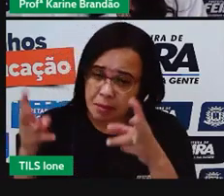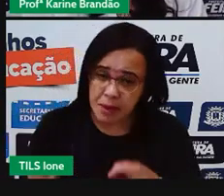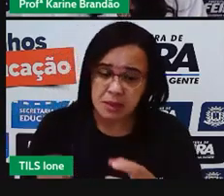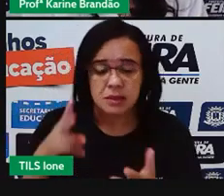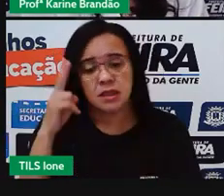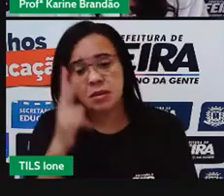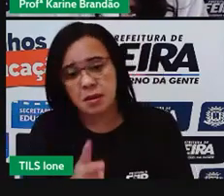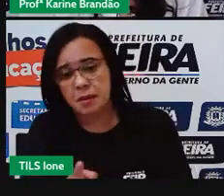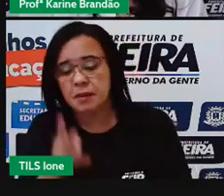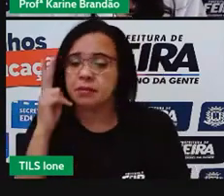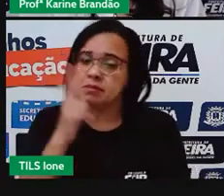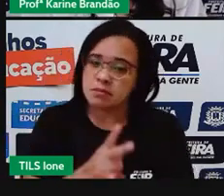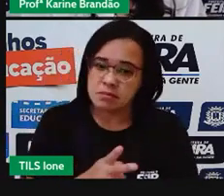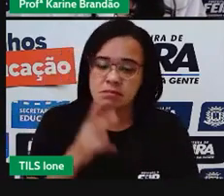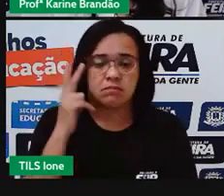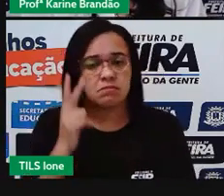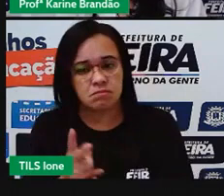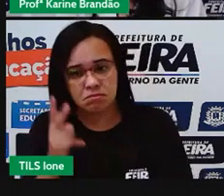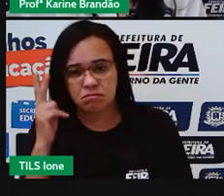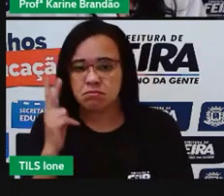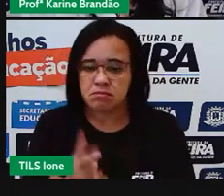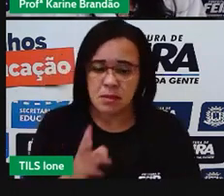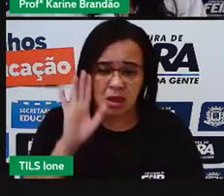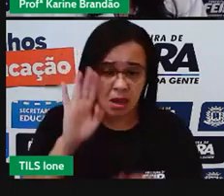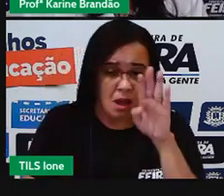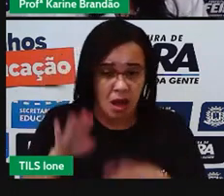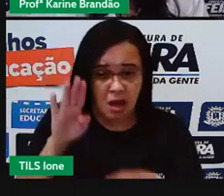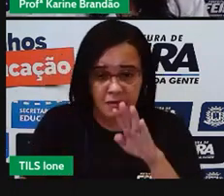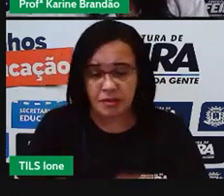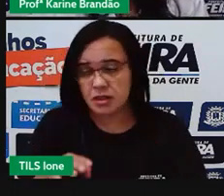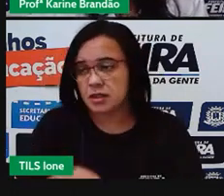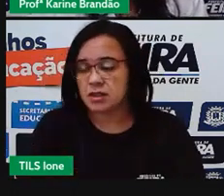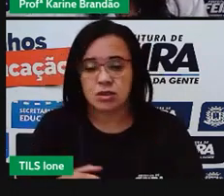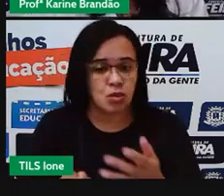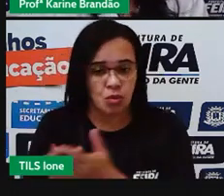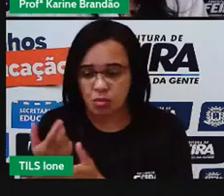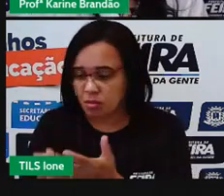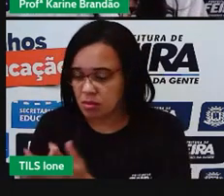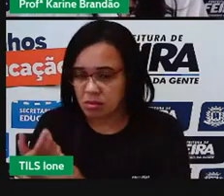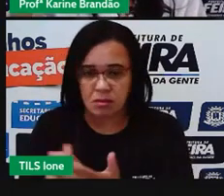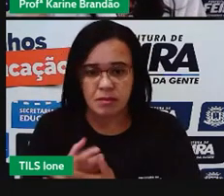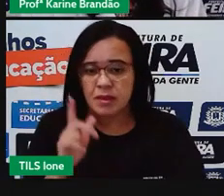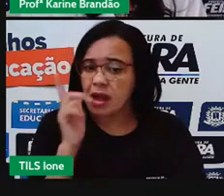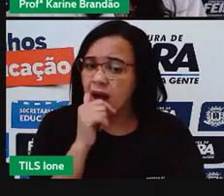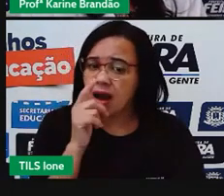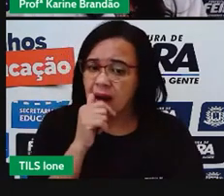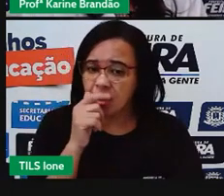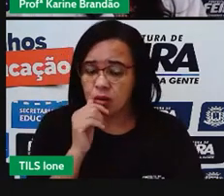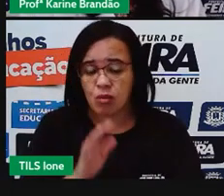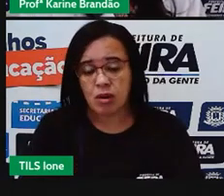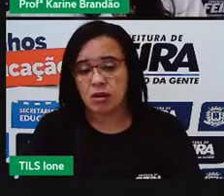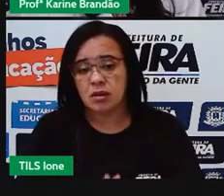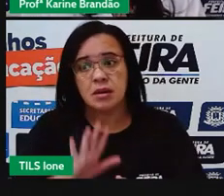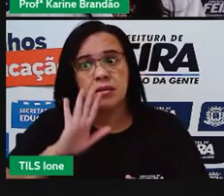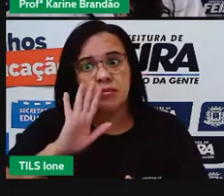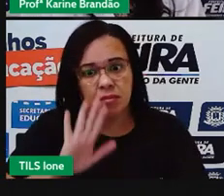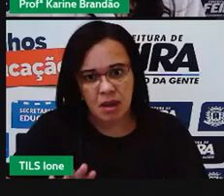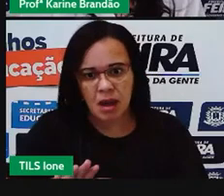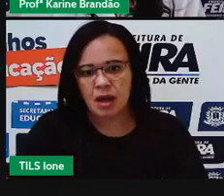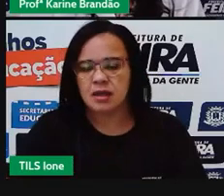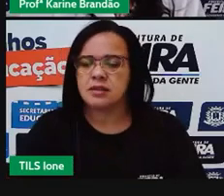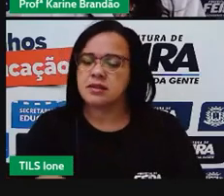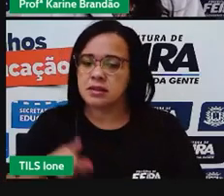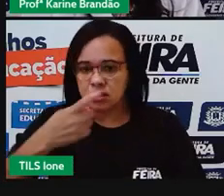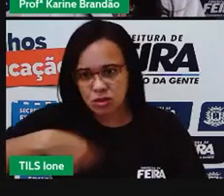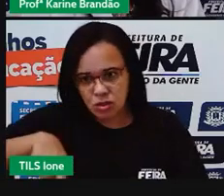nosso dia a dia, por mais que a gente não esteja comprando água diretamente, nós estamos indiretamente consumindo essa